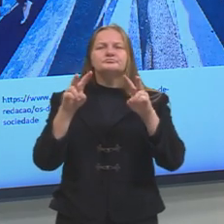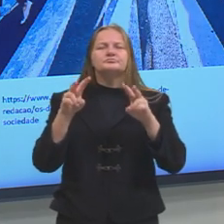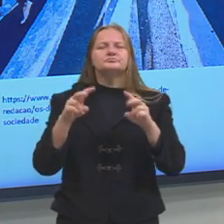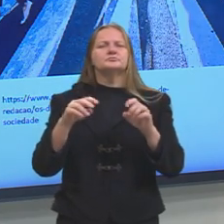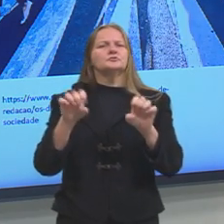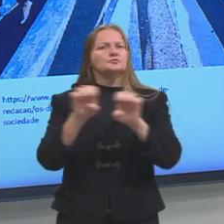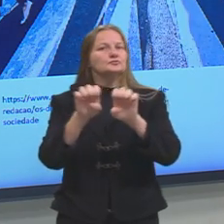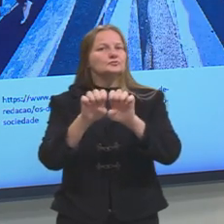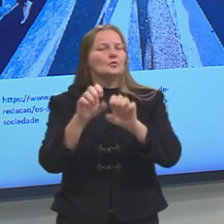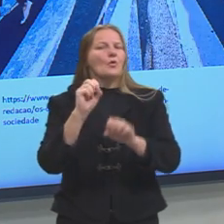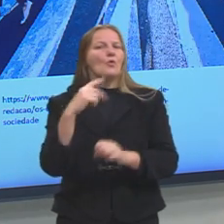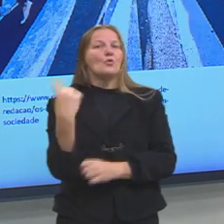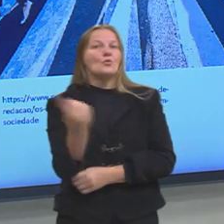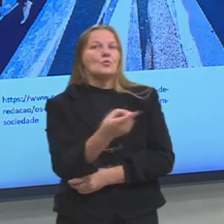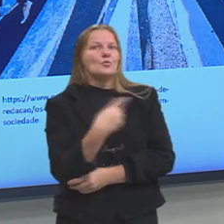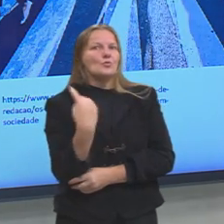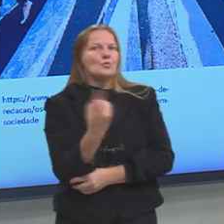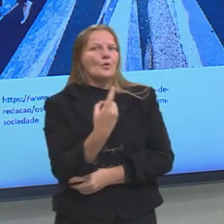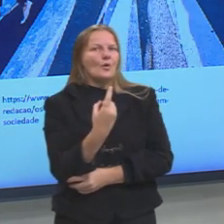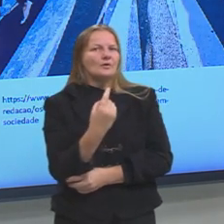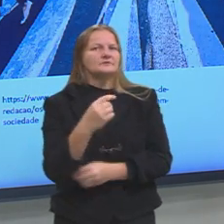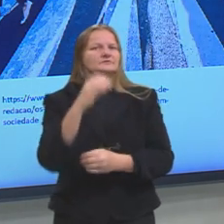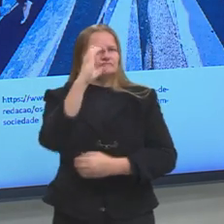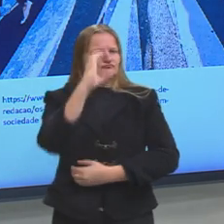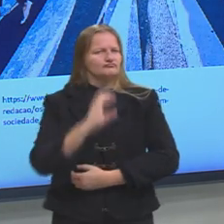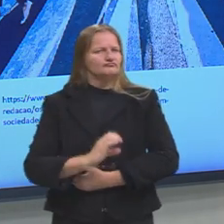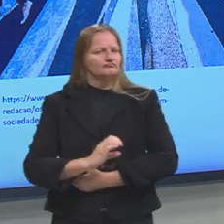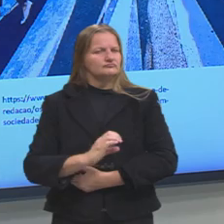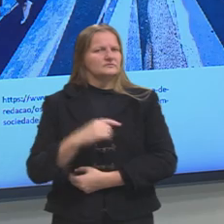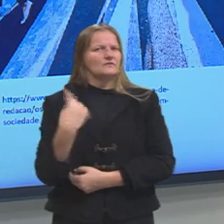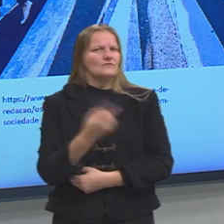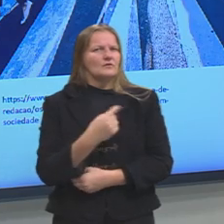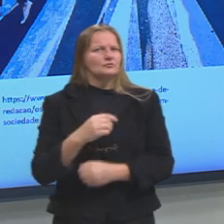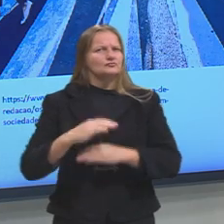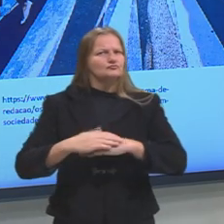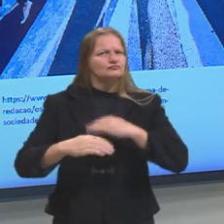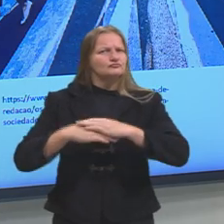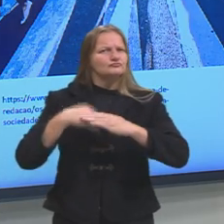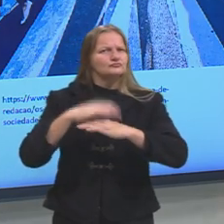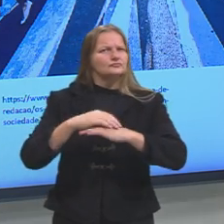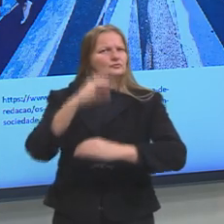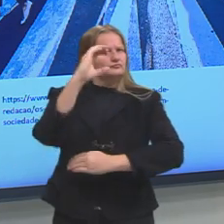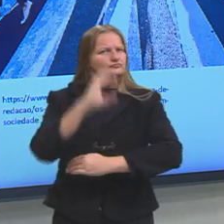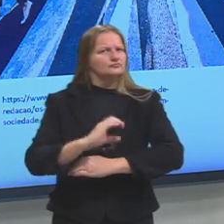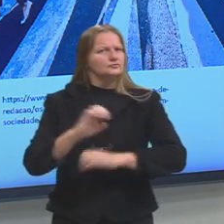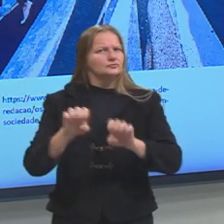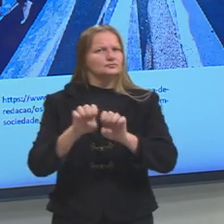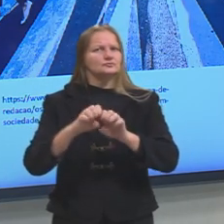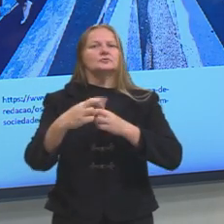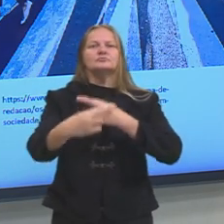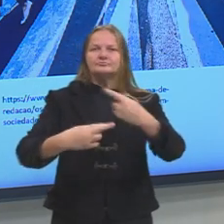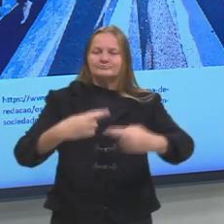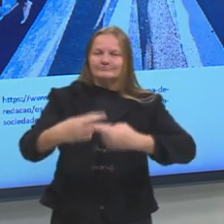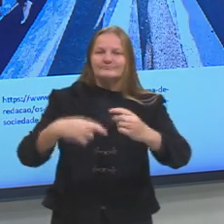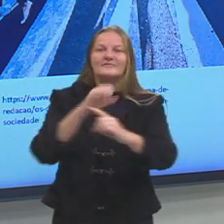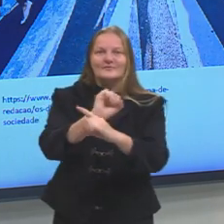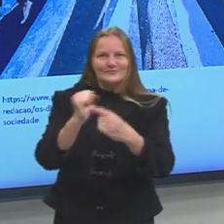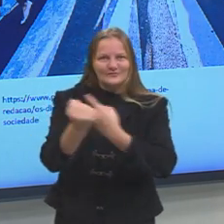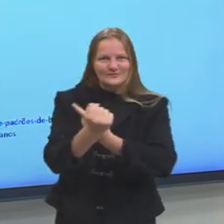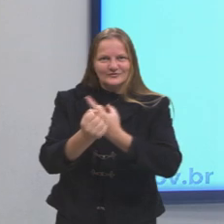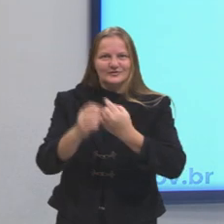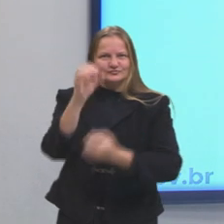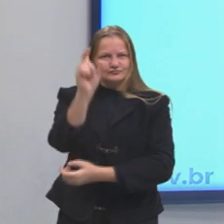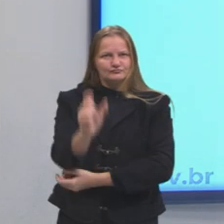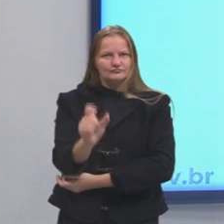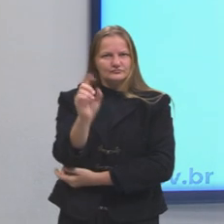estrutura? Ou somos nós, como cidadãos, que vamos construindo essa estrutura? Ou há uma relação entre a sociedade e o